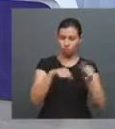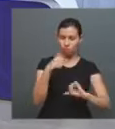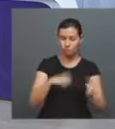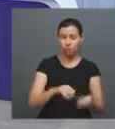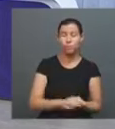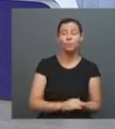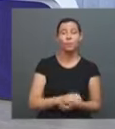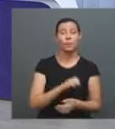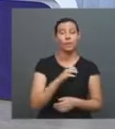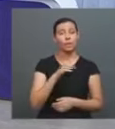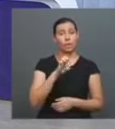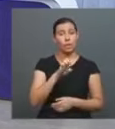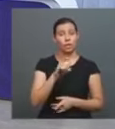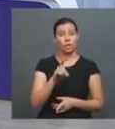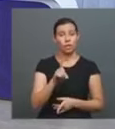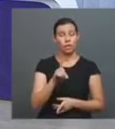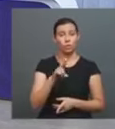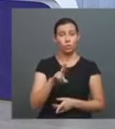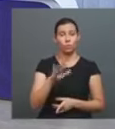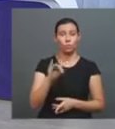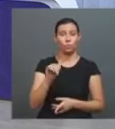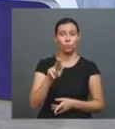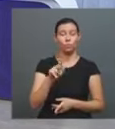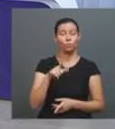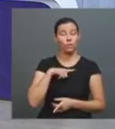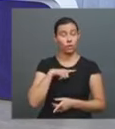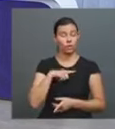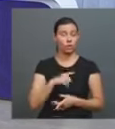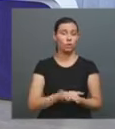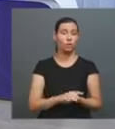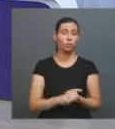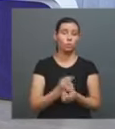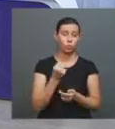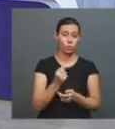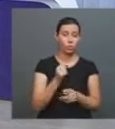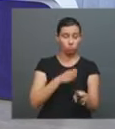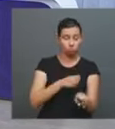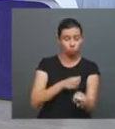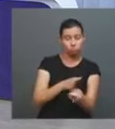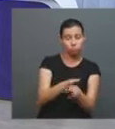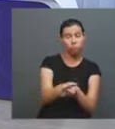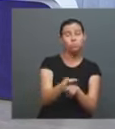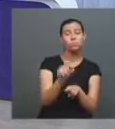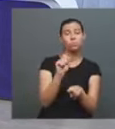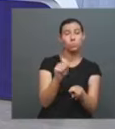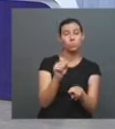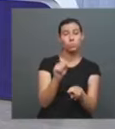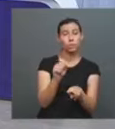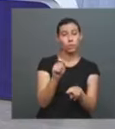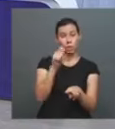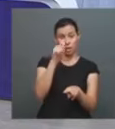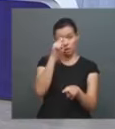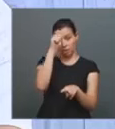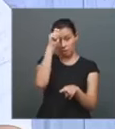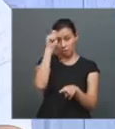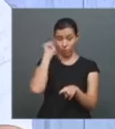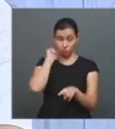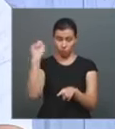um... Fugindo um pouquinho disso, tem uma linha que é de autores regionais.